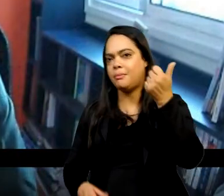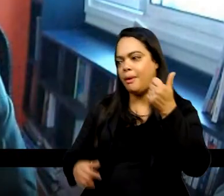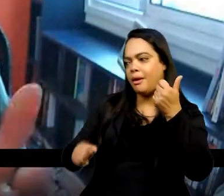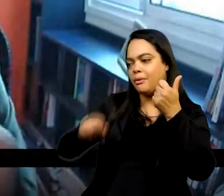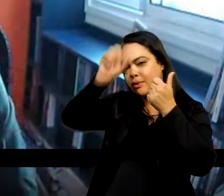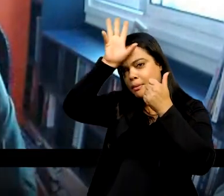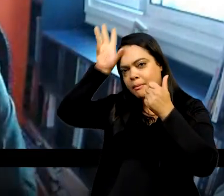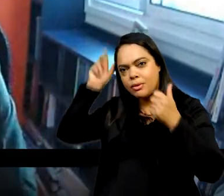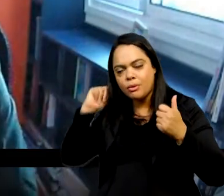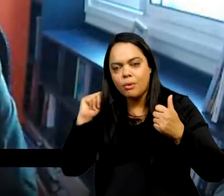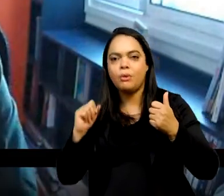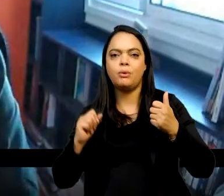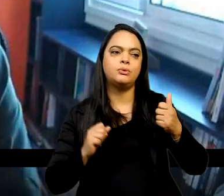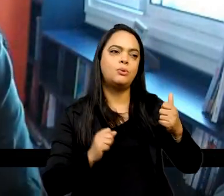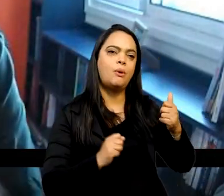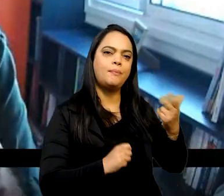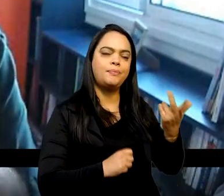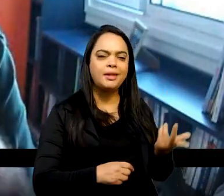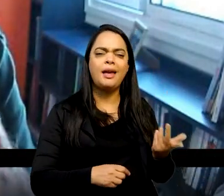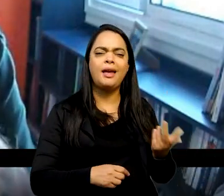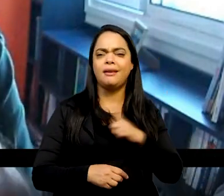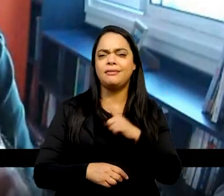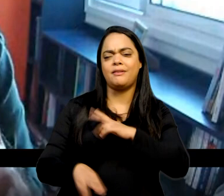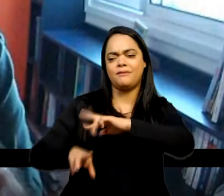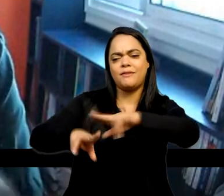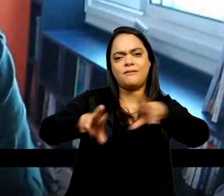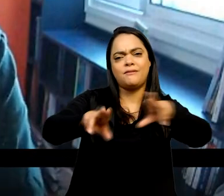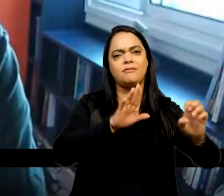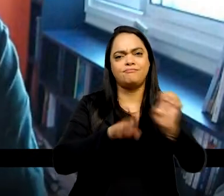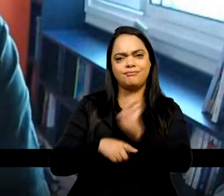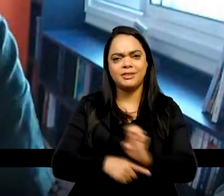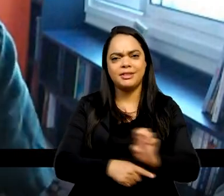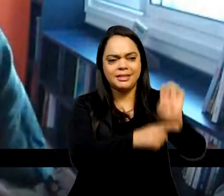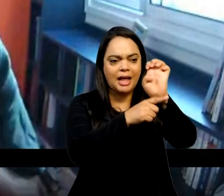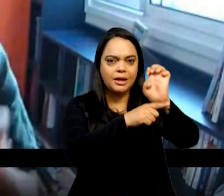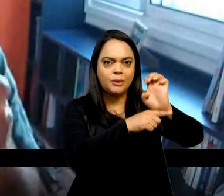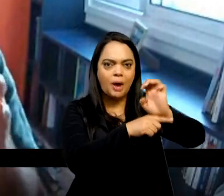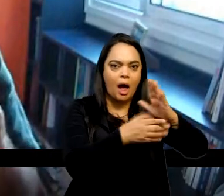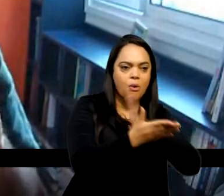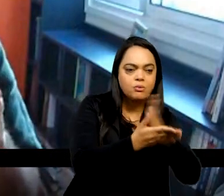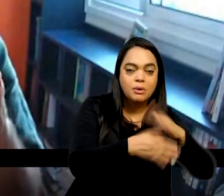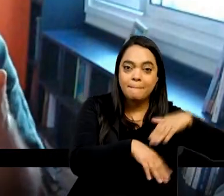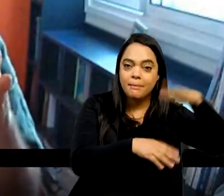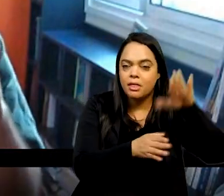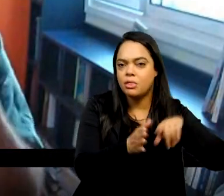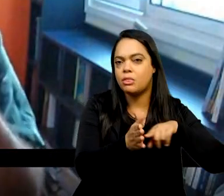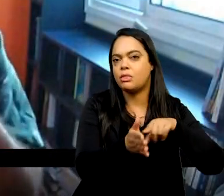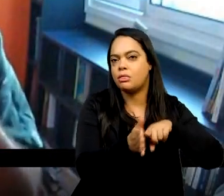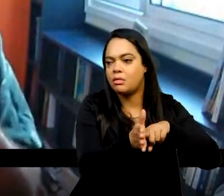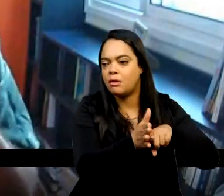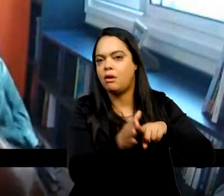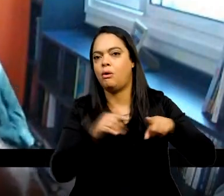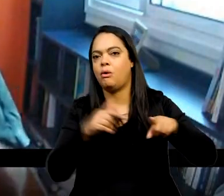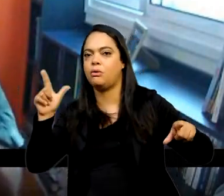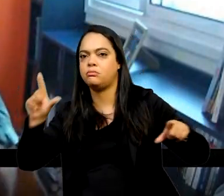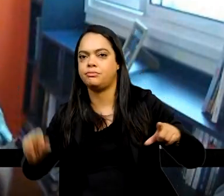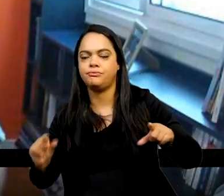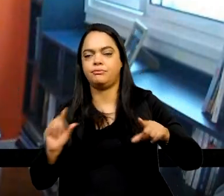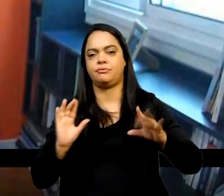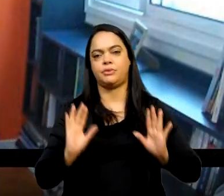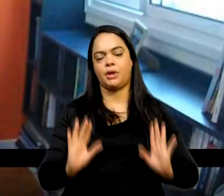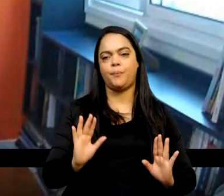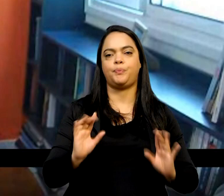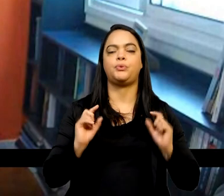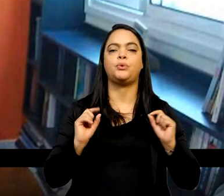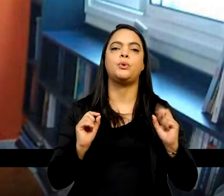estudado do que Santa Catarina, e assim sucessivamente. E também você tem razão, Laís, ao colocar que